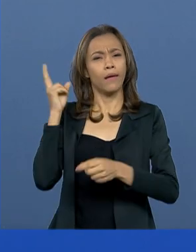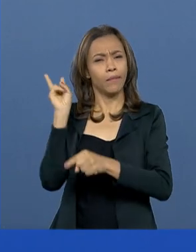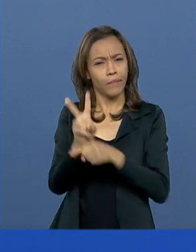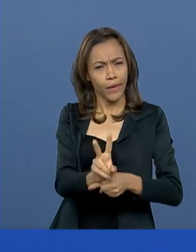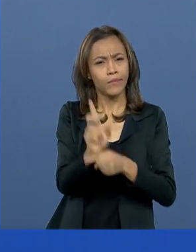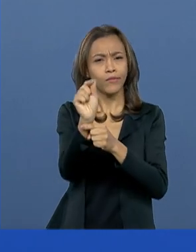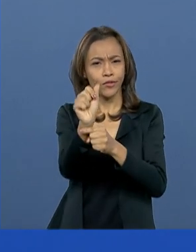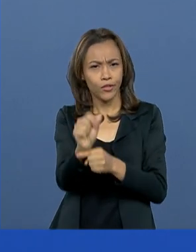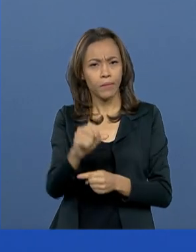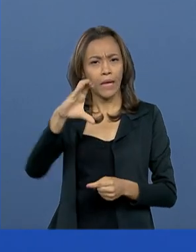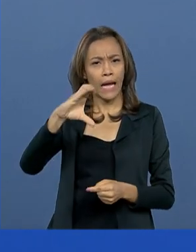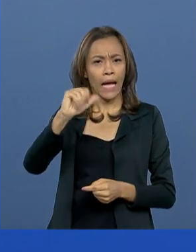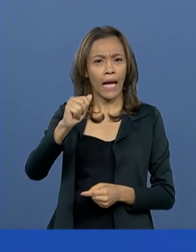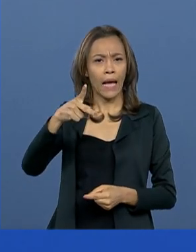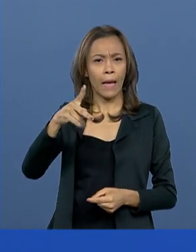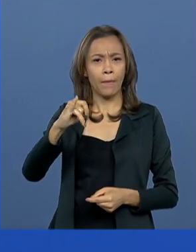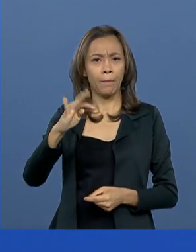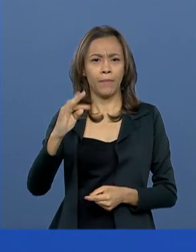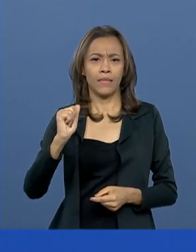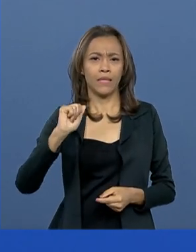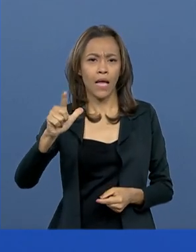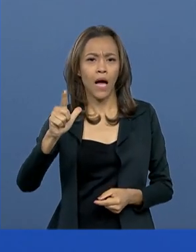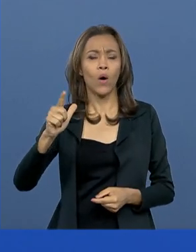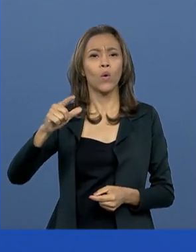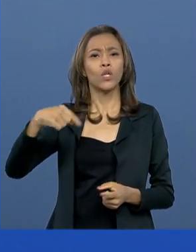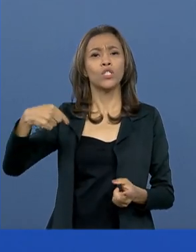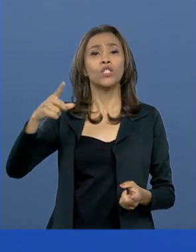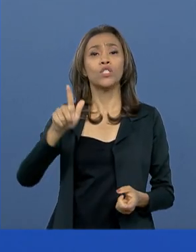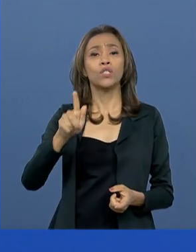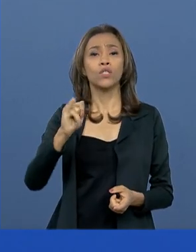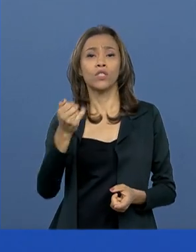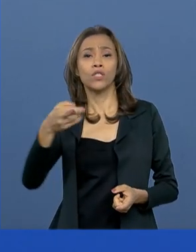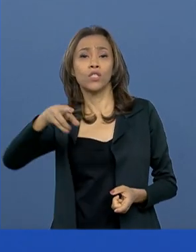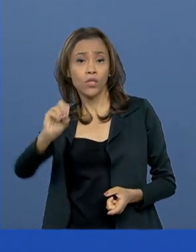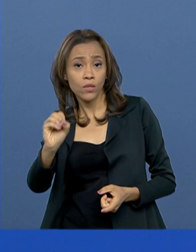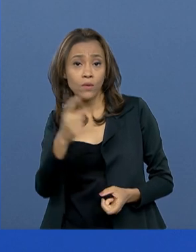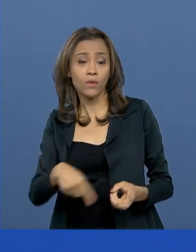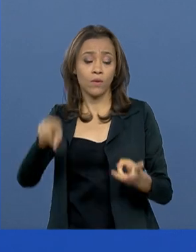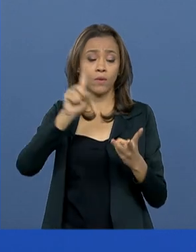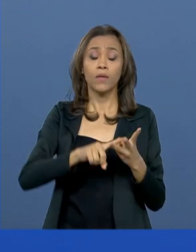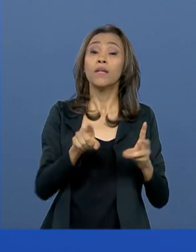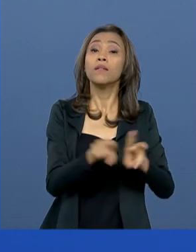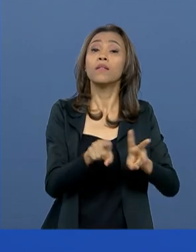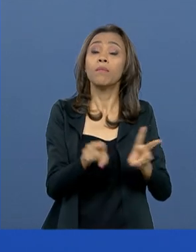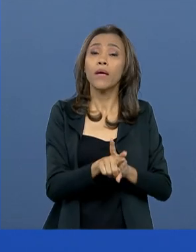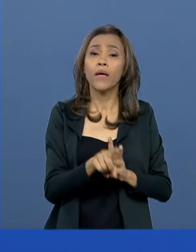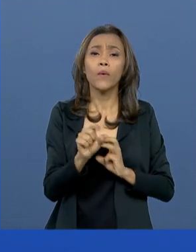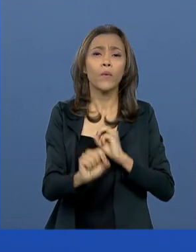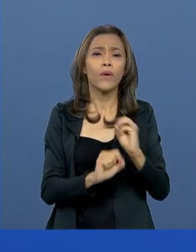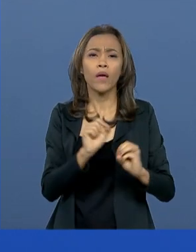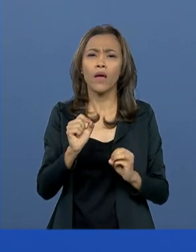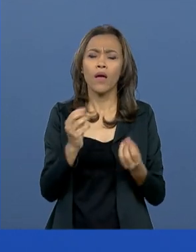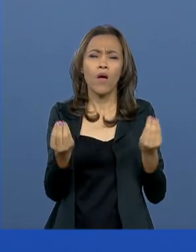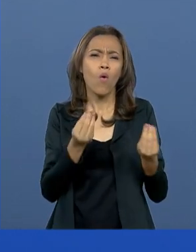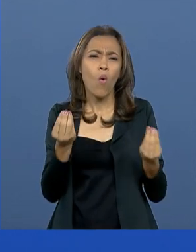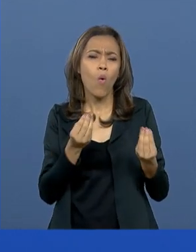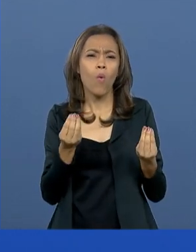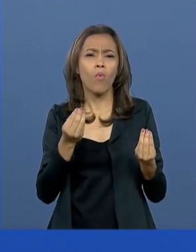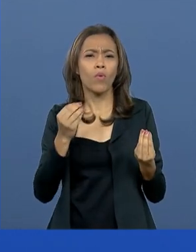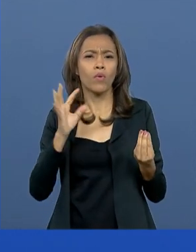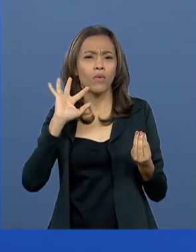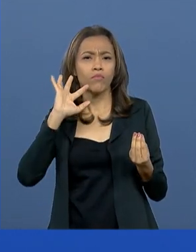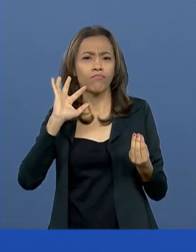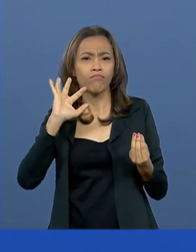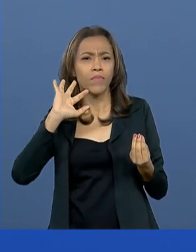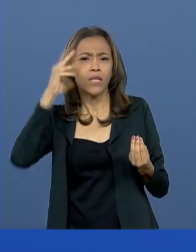de giro para as empresas que têm maioria societária feminina e também soluções de microfinanças, soluções